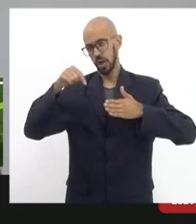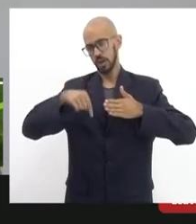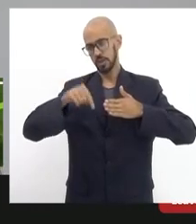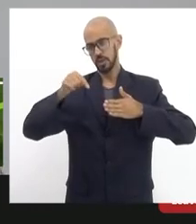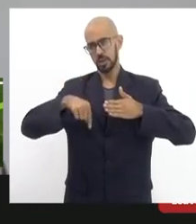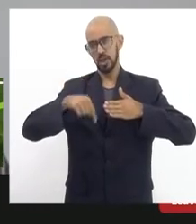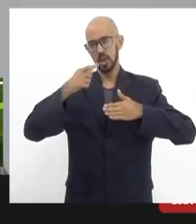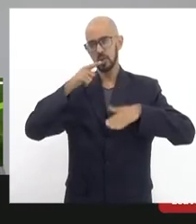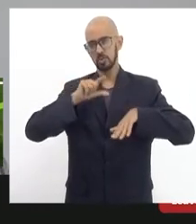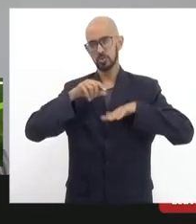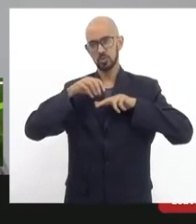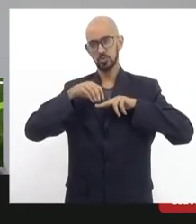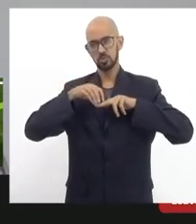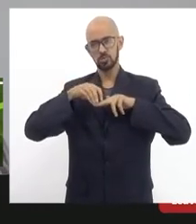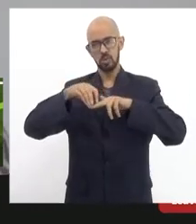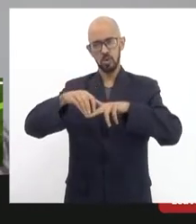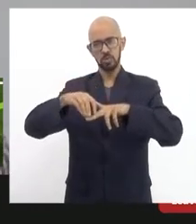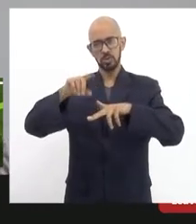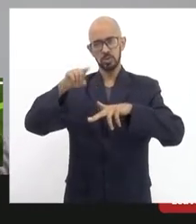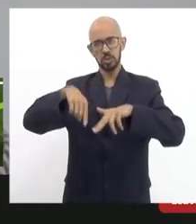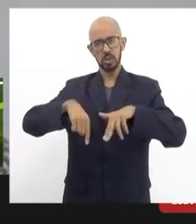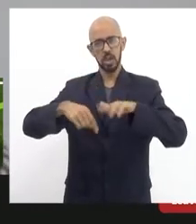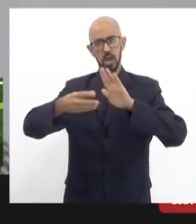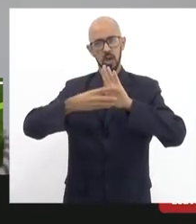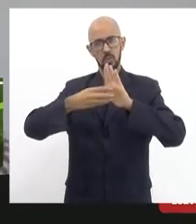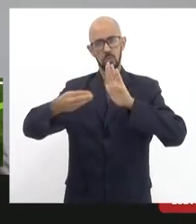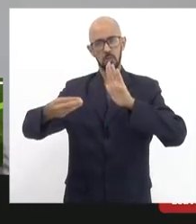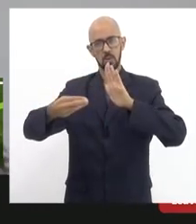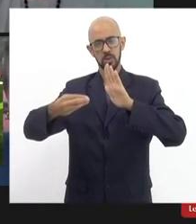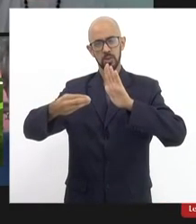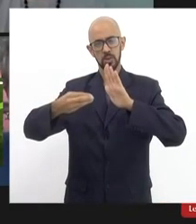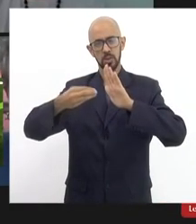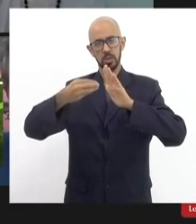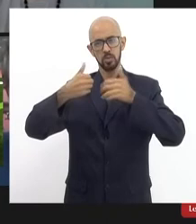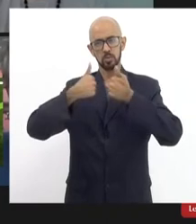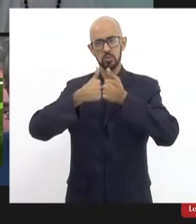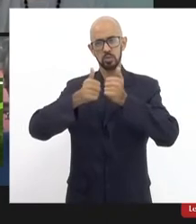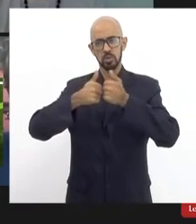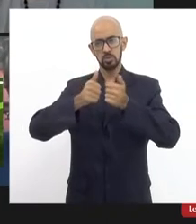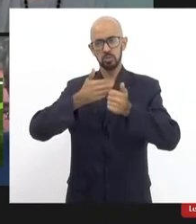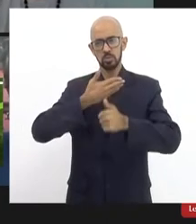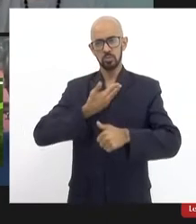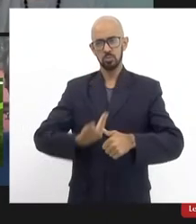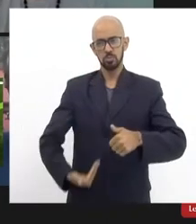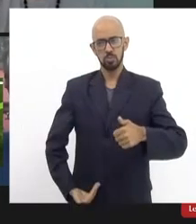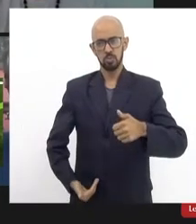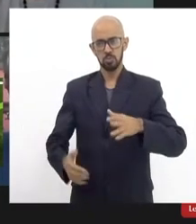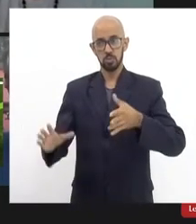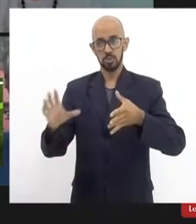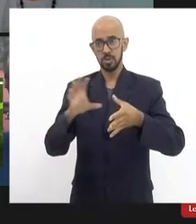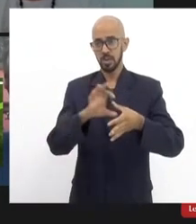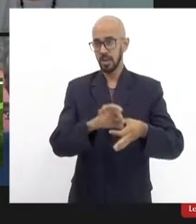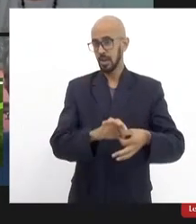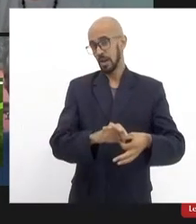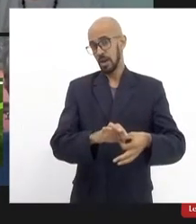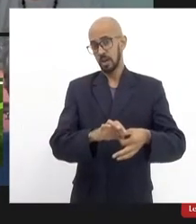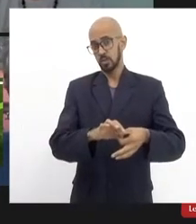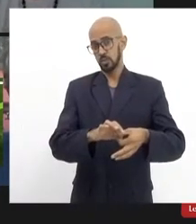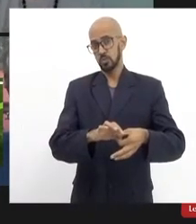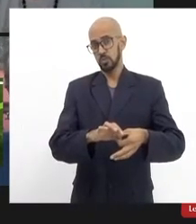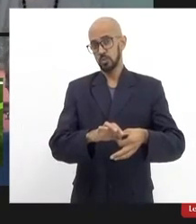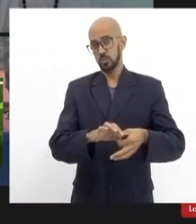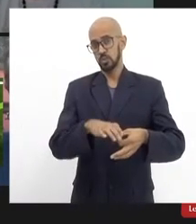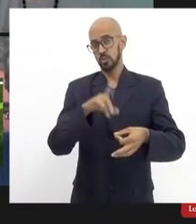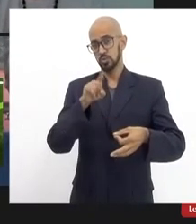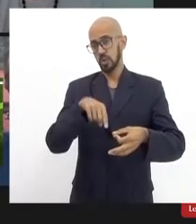bondes como entendidos como um modal de transporte público sistêmico e integrado esse é o eixo